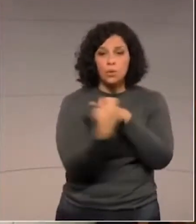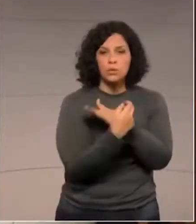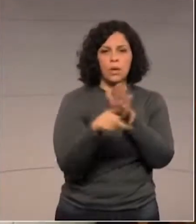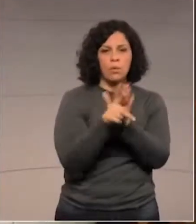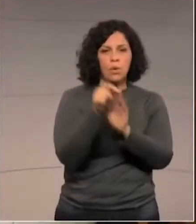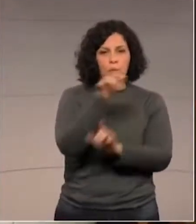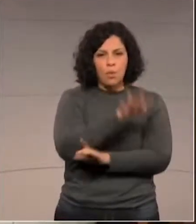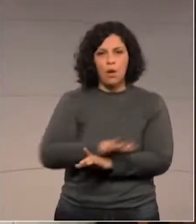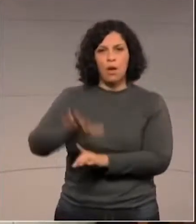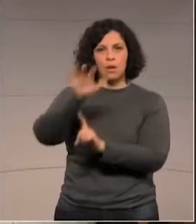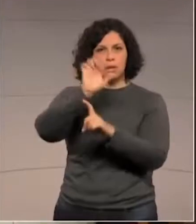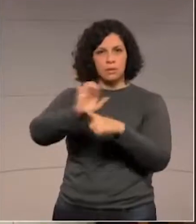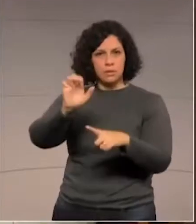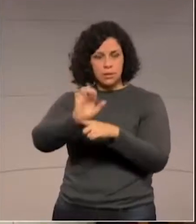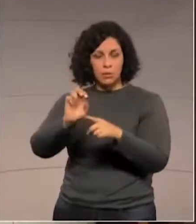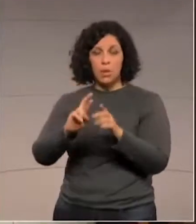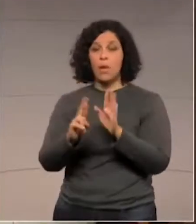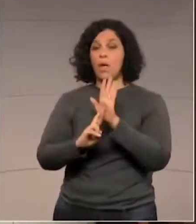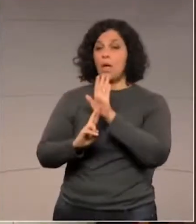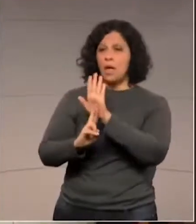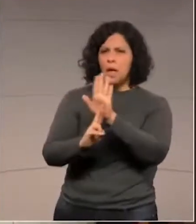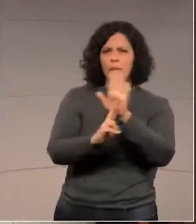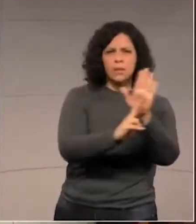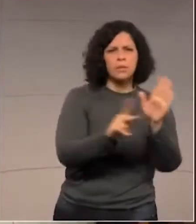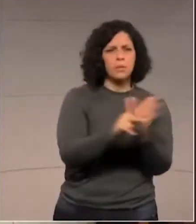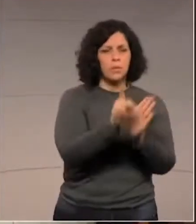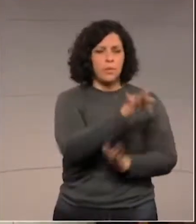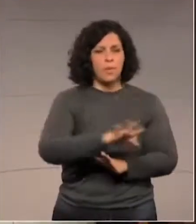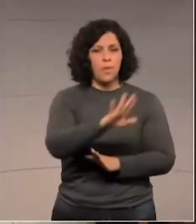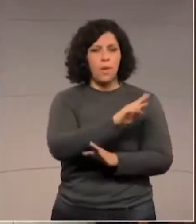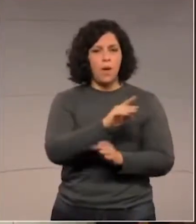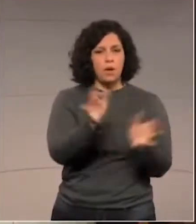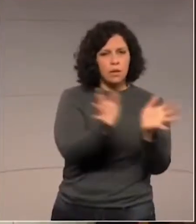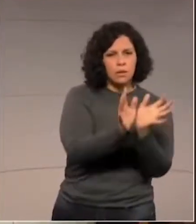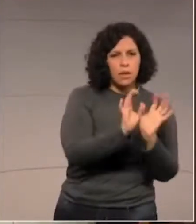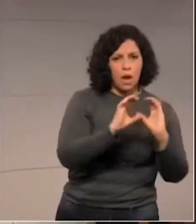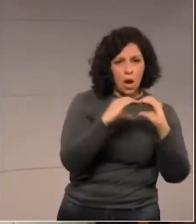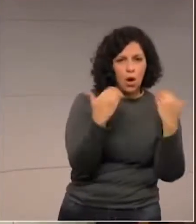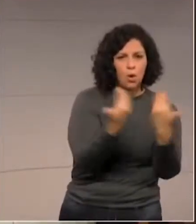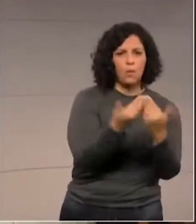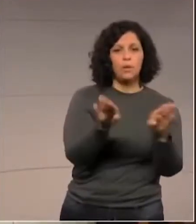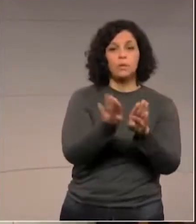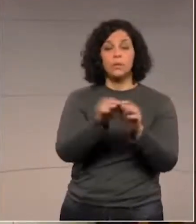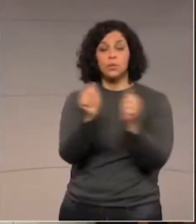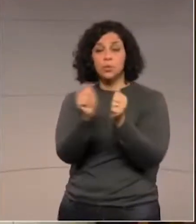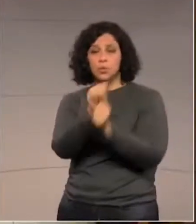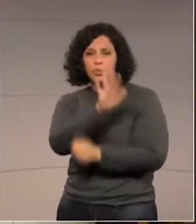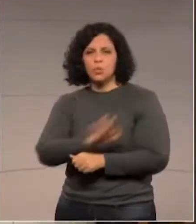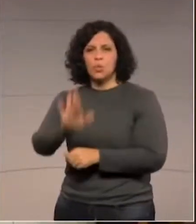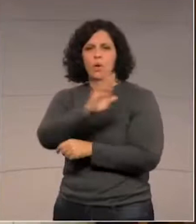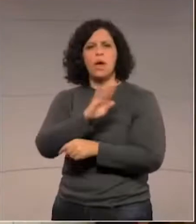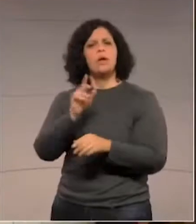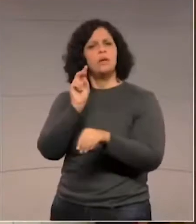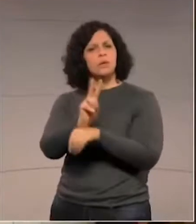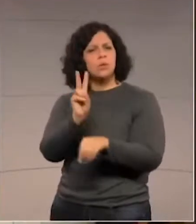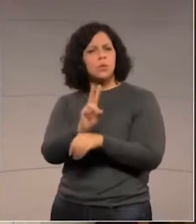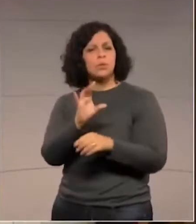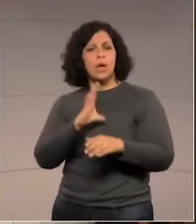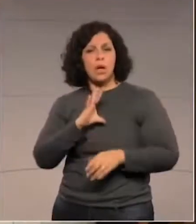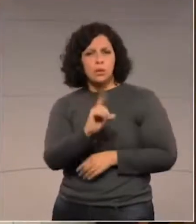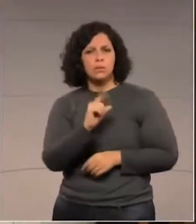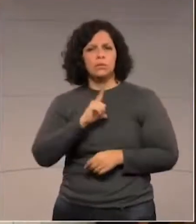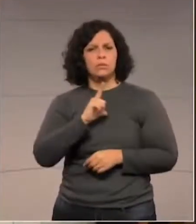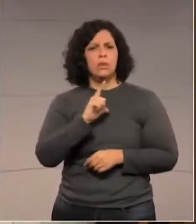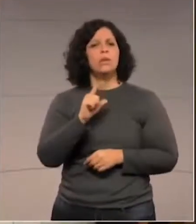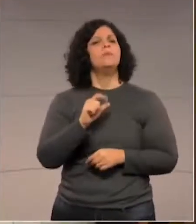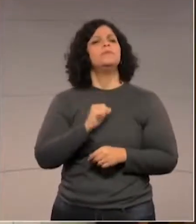composto por representantes da comunidade e do poder público, que acompanha a aplicação das normas previstas no zoneamento, tendo como coordenador